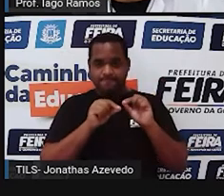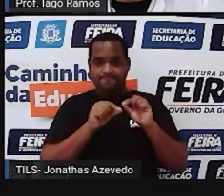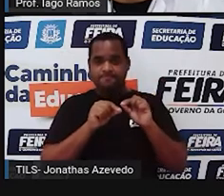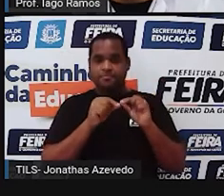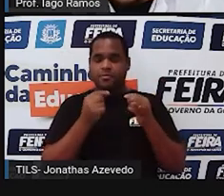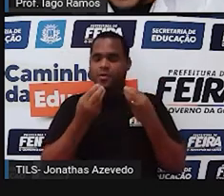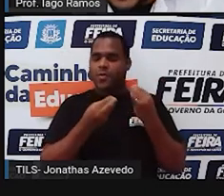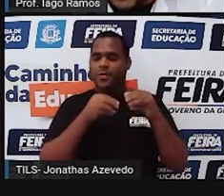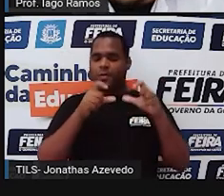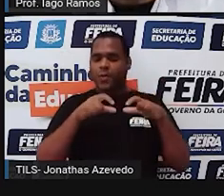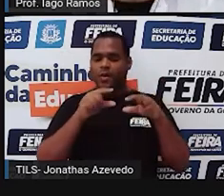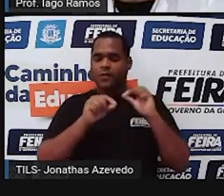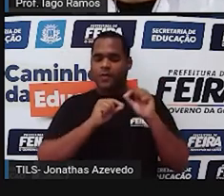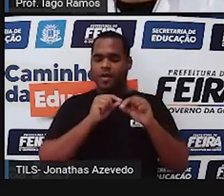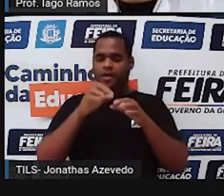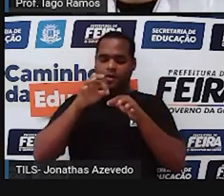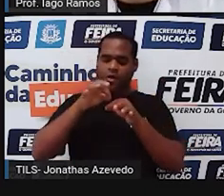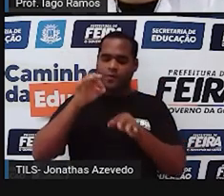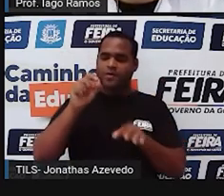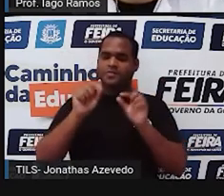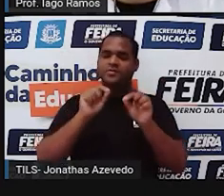onde é que vai ficar essa corda aí